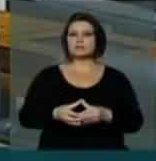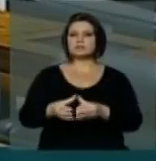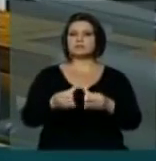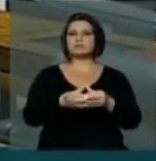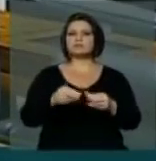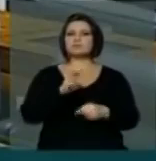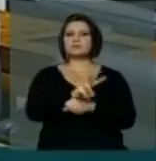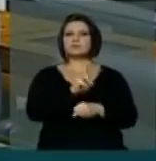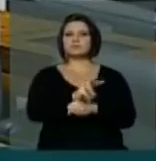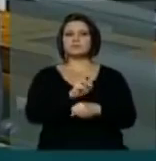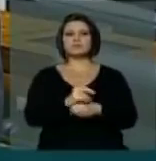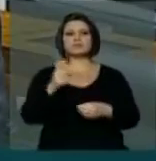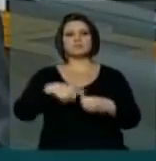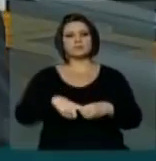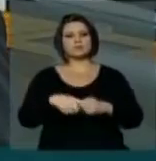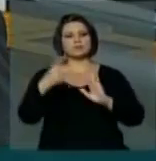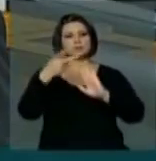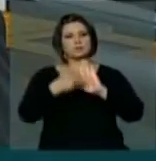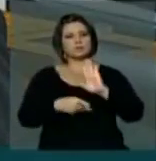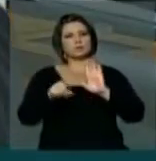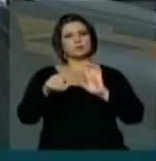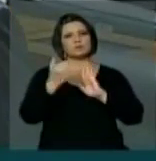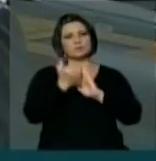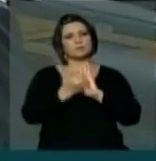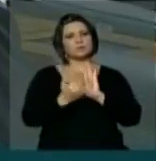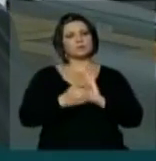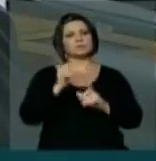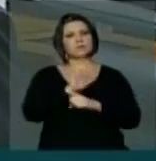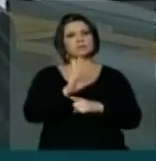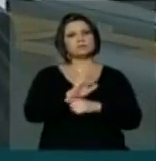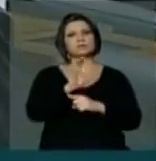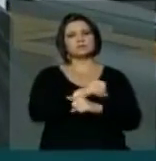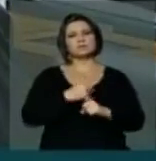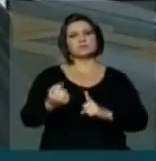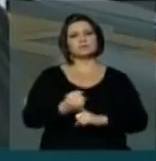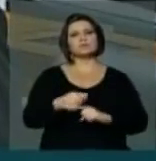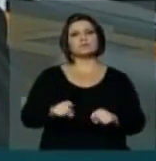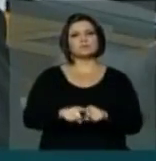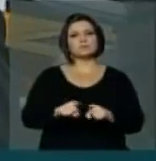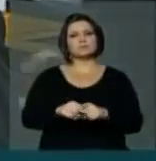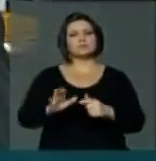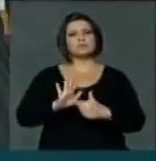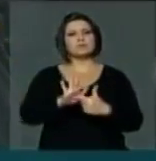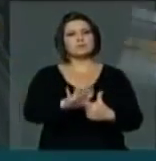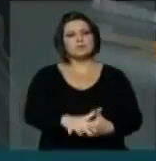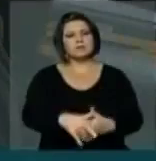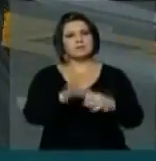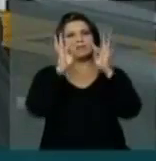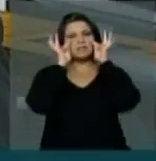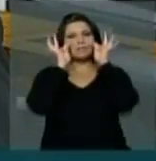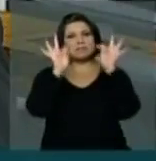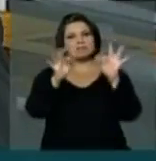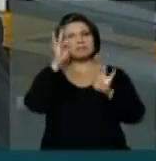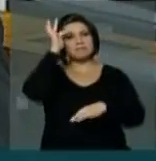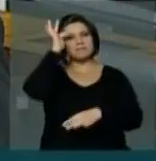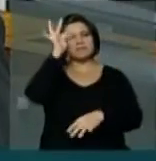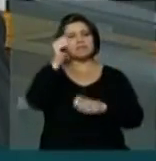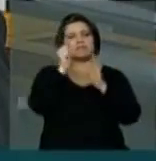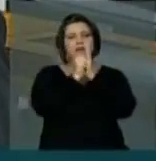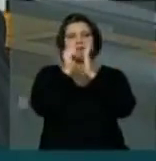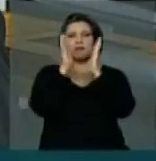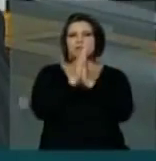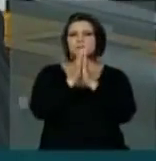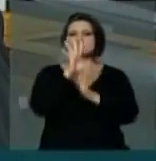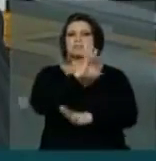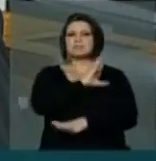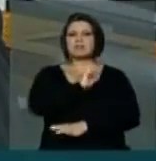pastorais Reativação de programas de promoção social E mais do que tudo, transmite um testemunho de fé, vida, oração